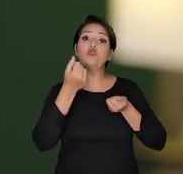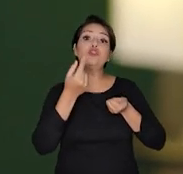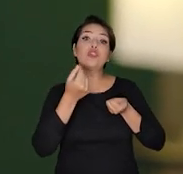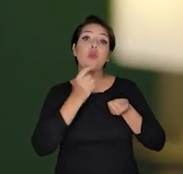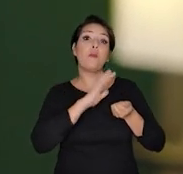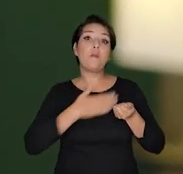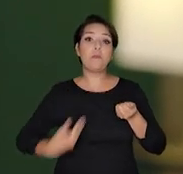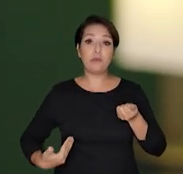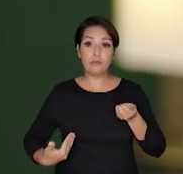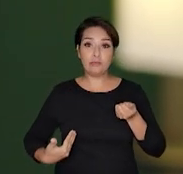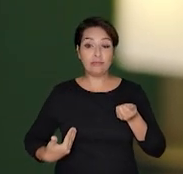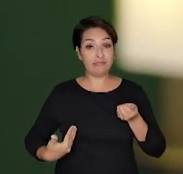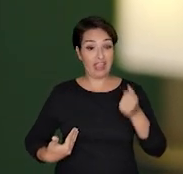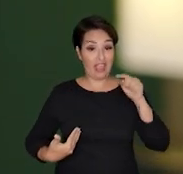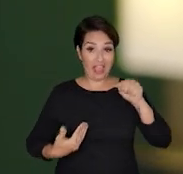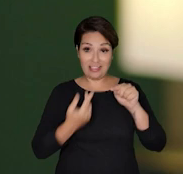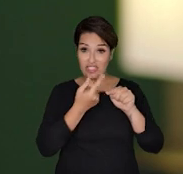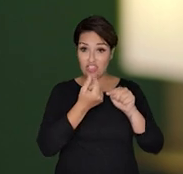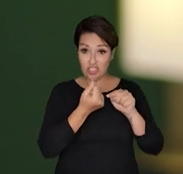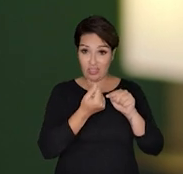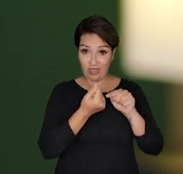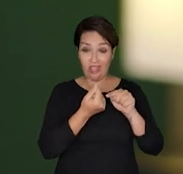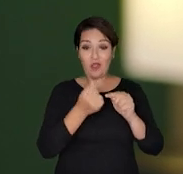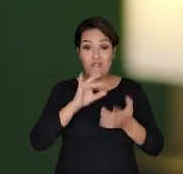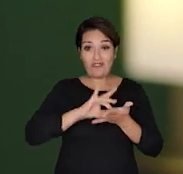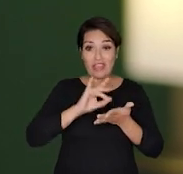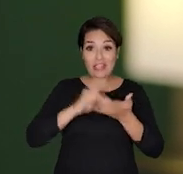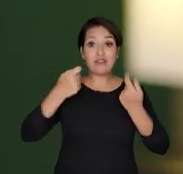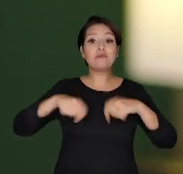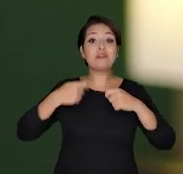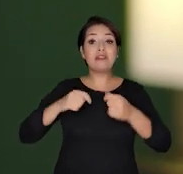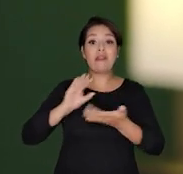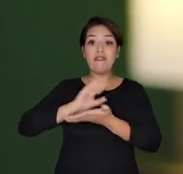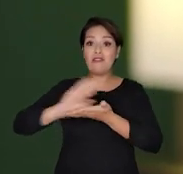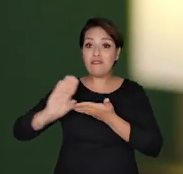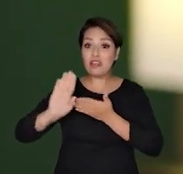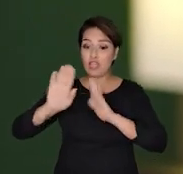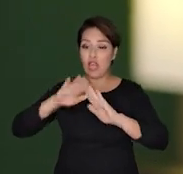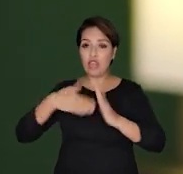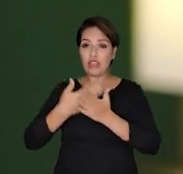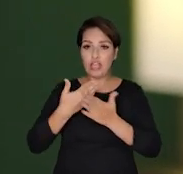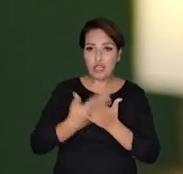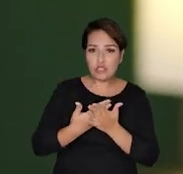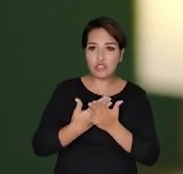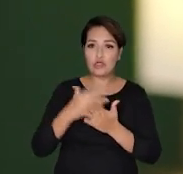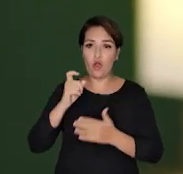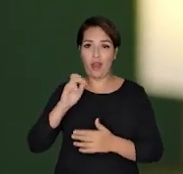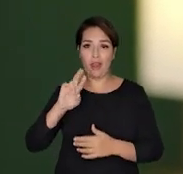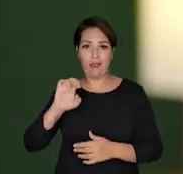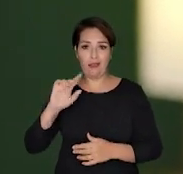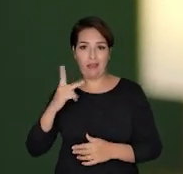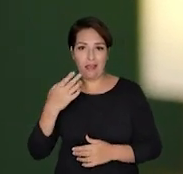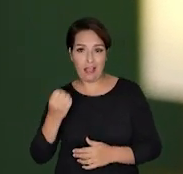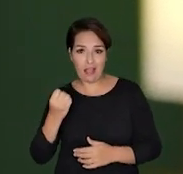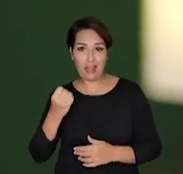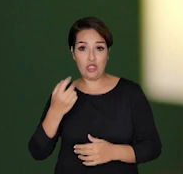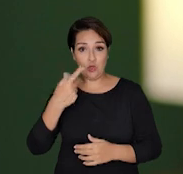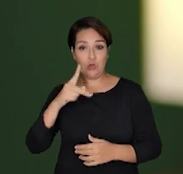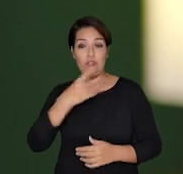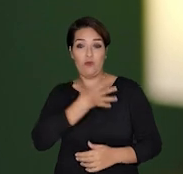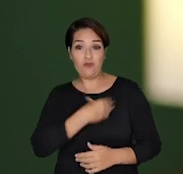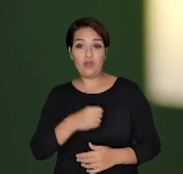era para estar sendo investido na creche do seu filho, do seu neto, na escola pública, na saúde. Não, está pagando